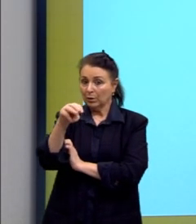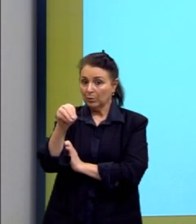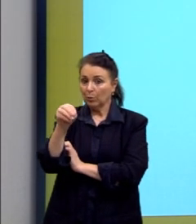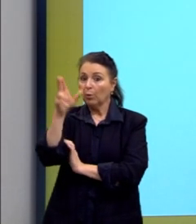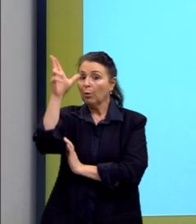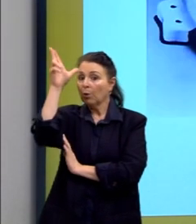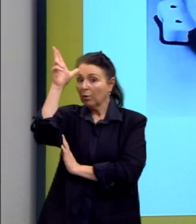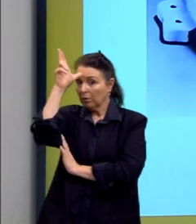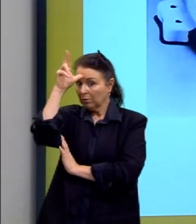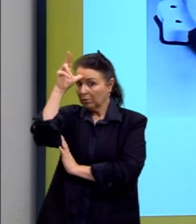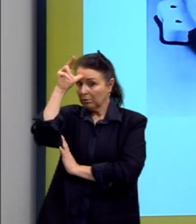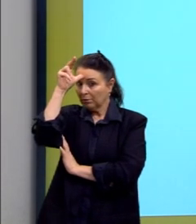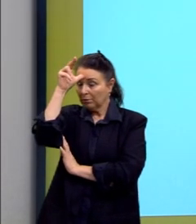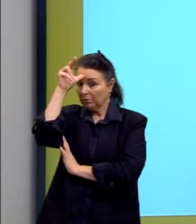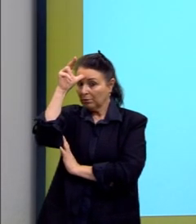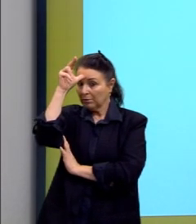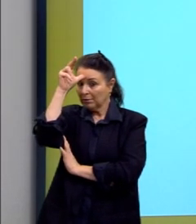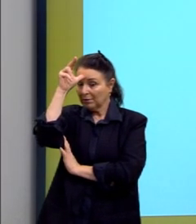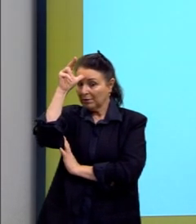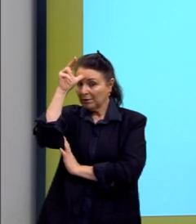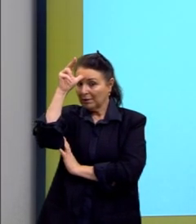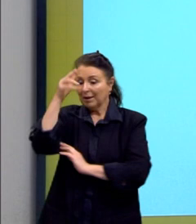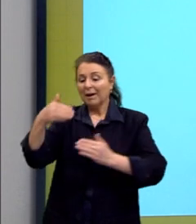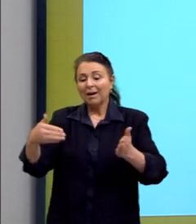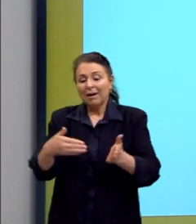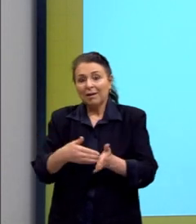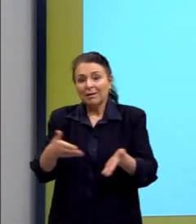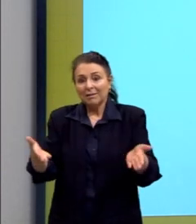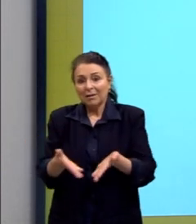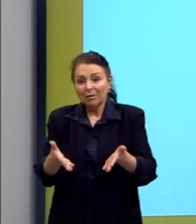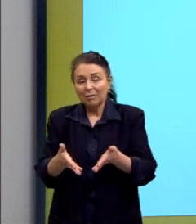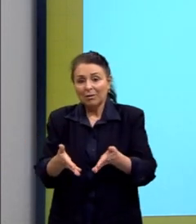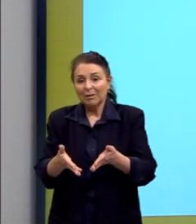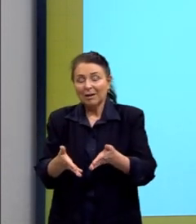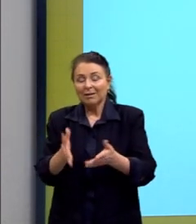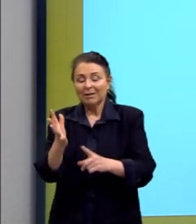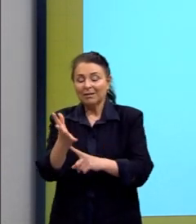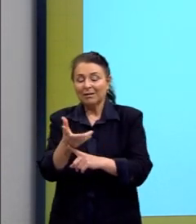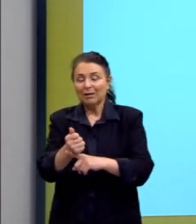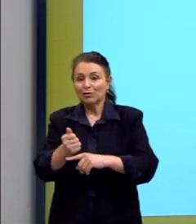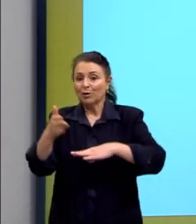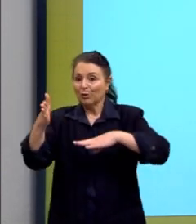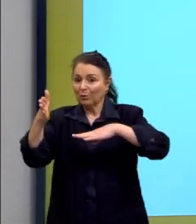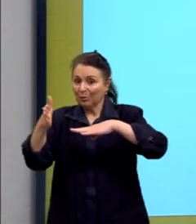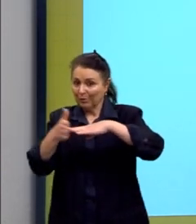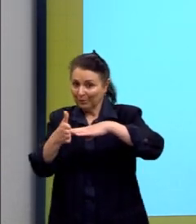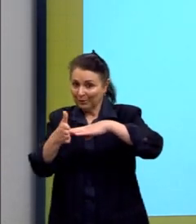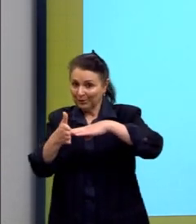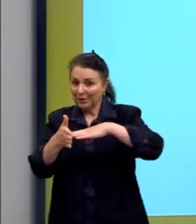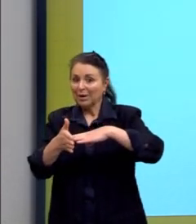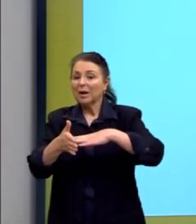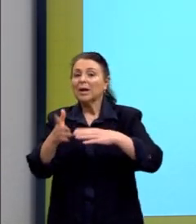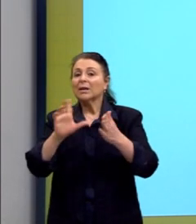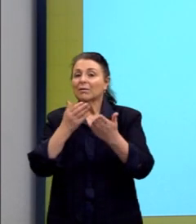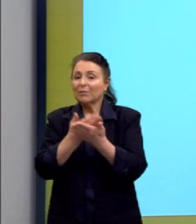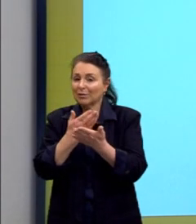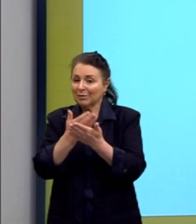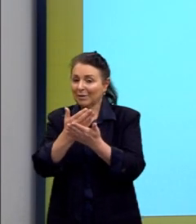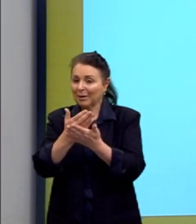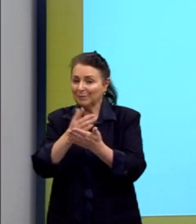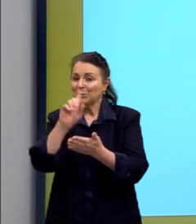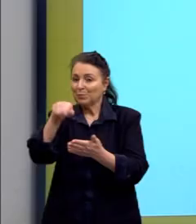Dadaísmo, até a chegada da arte contemporânea, que a gente vai ver mais à frente.